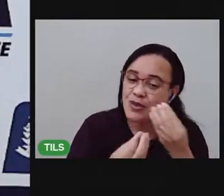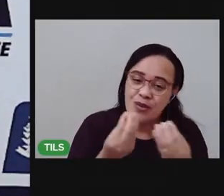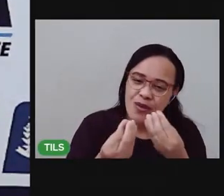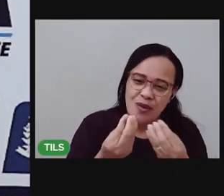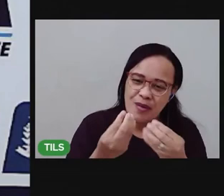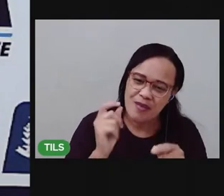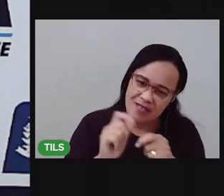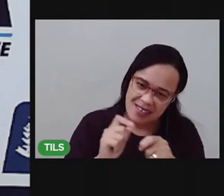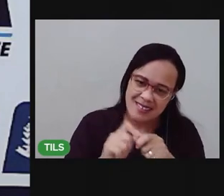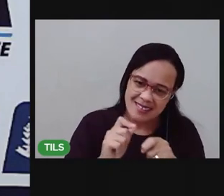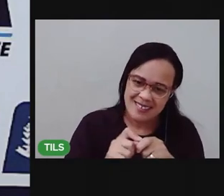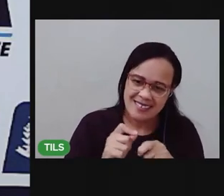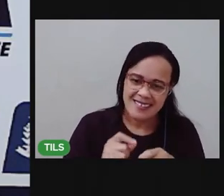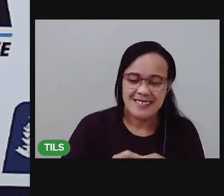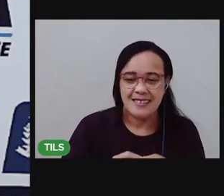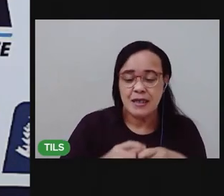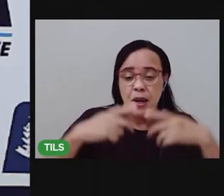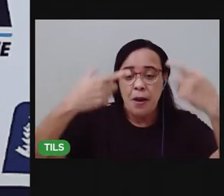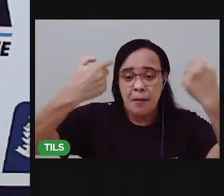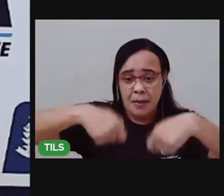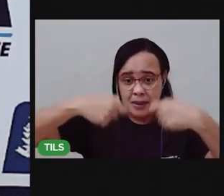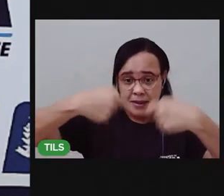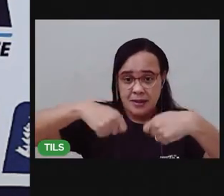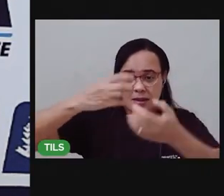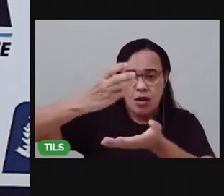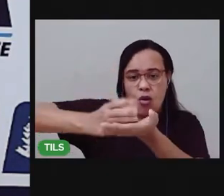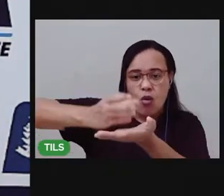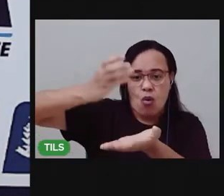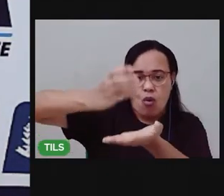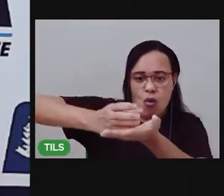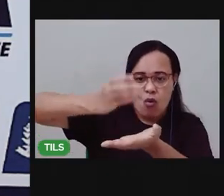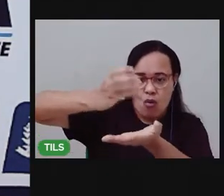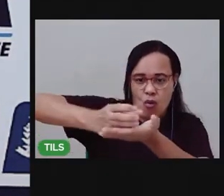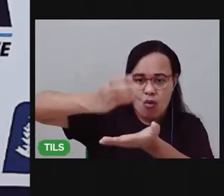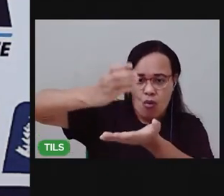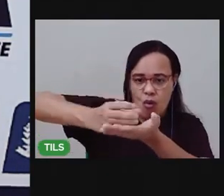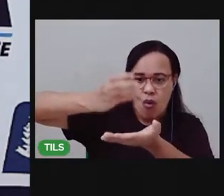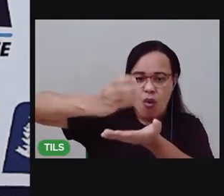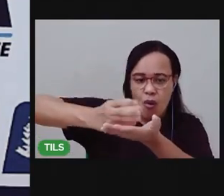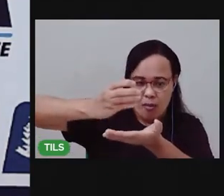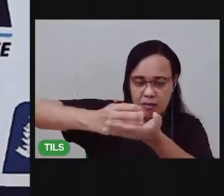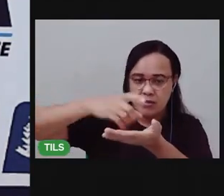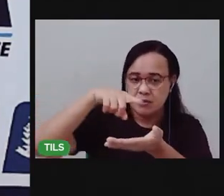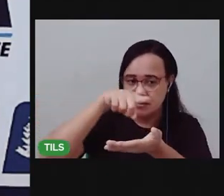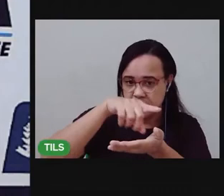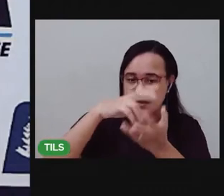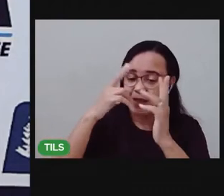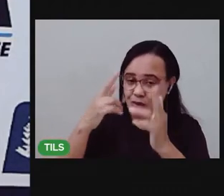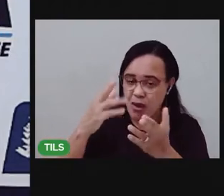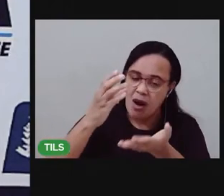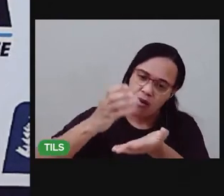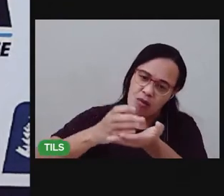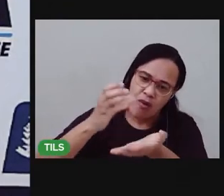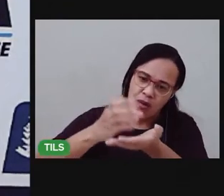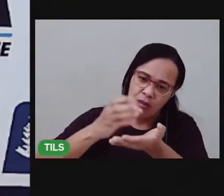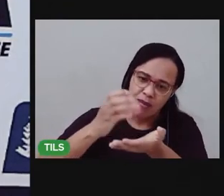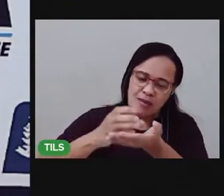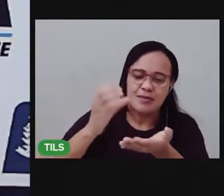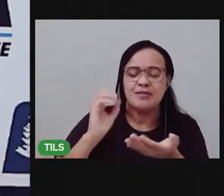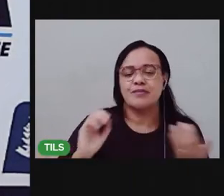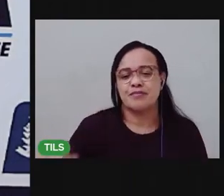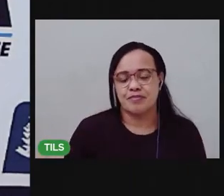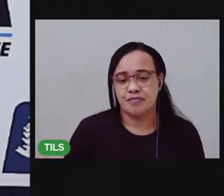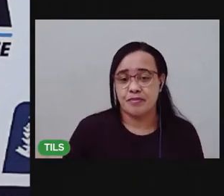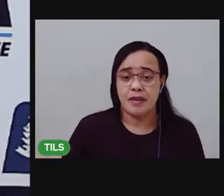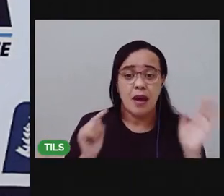então para isso a gente vai precisar né de um copo eu vou utilizar que esse copo porque eu vou fazer só